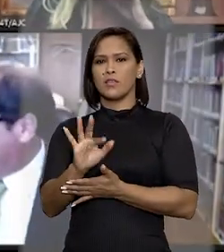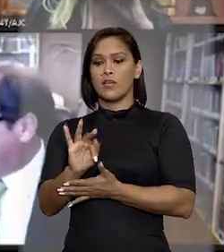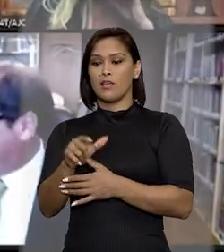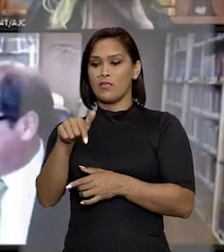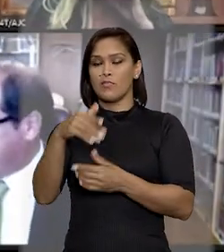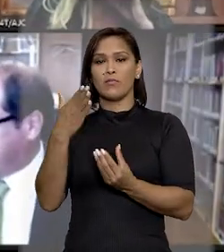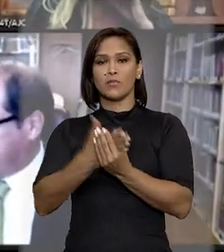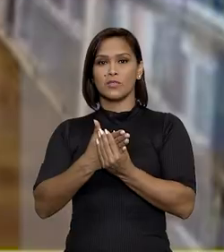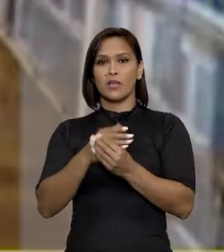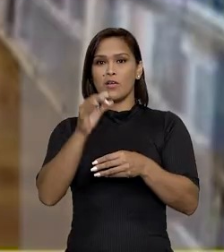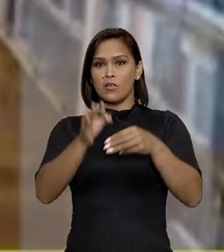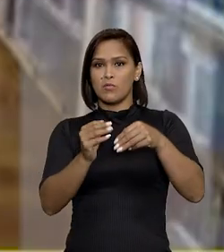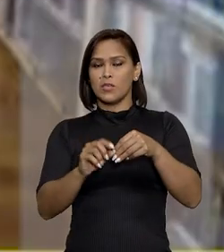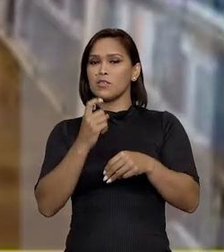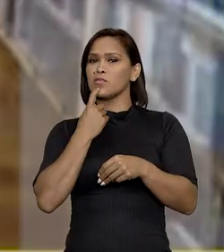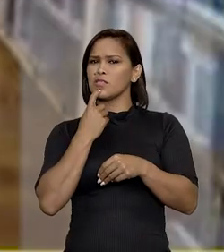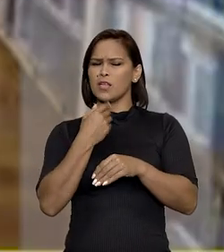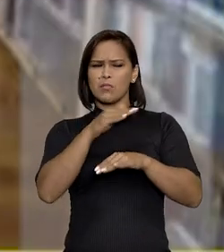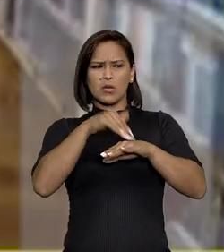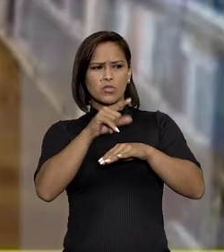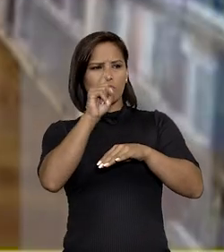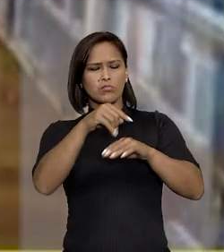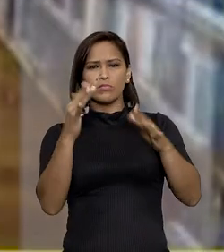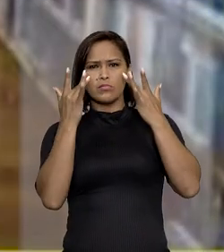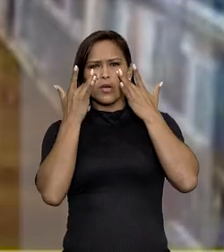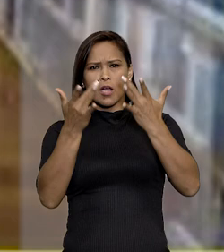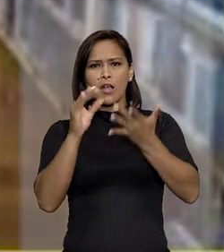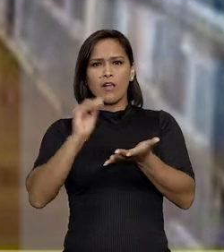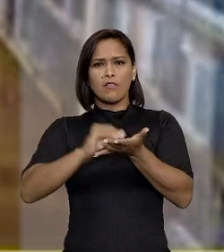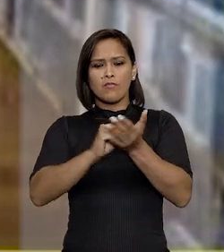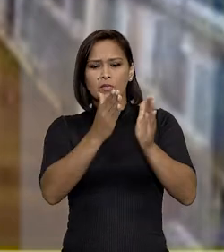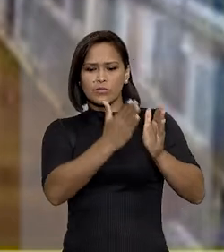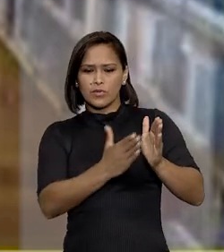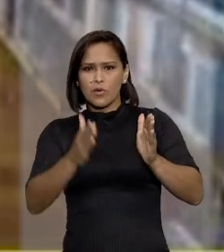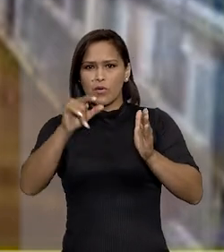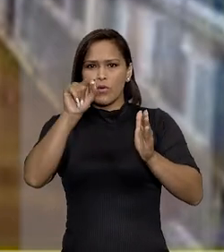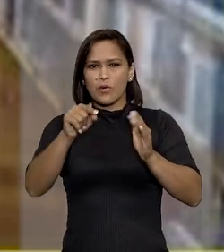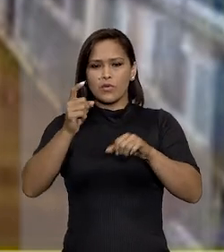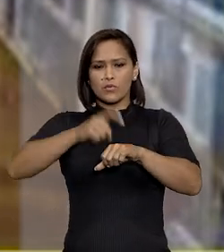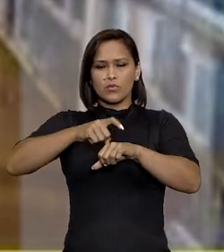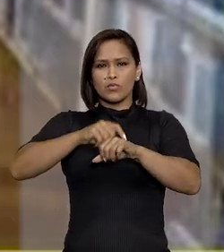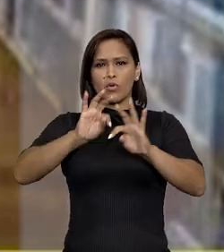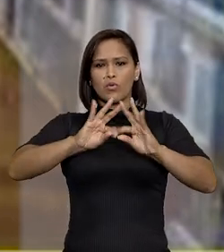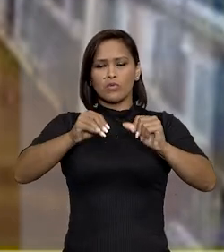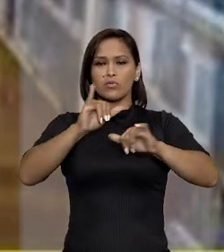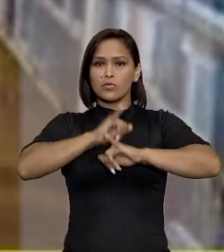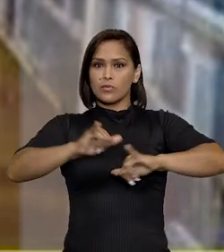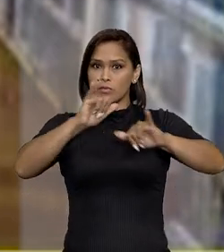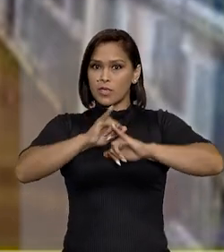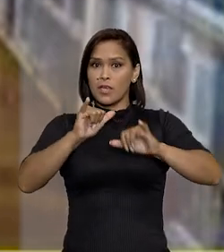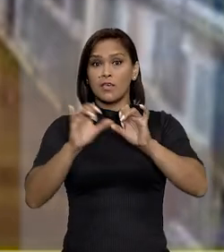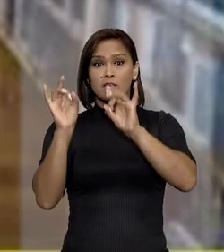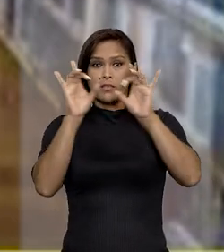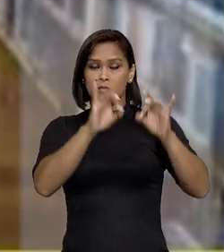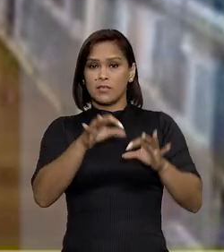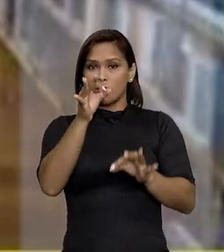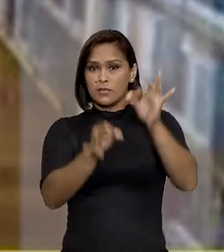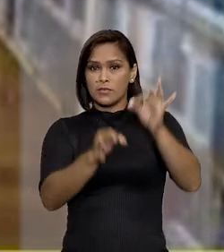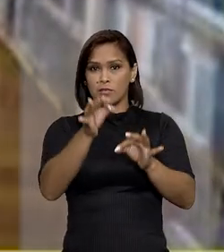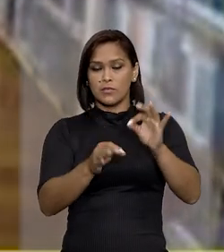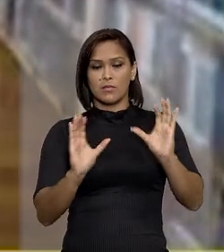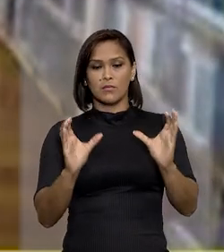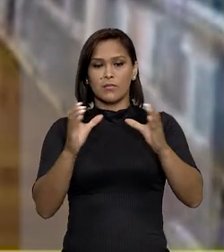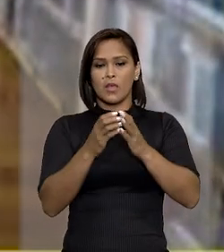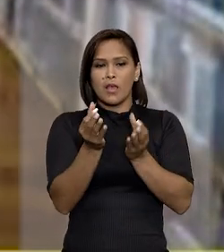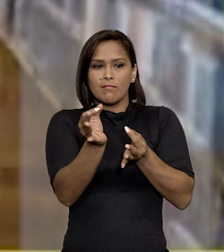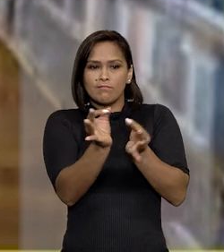STF ao caso. O ministro Salomão chamou a atenção para a falta de contemporaneidade dos fatos noticiados. Destacou que